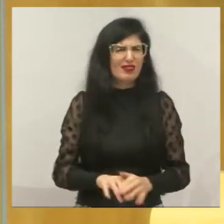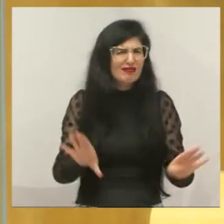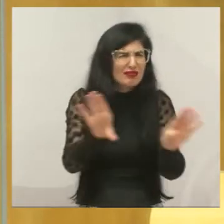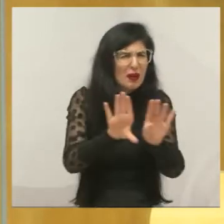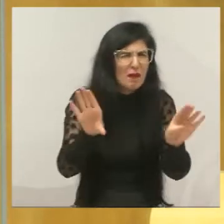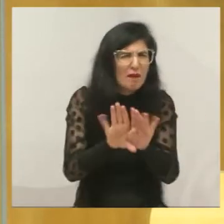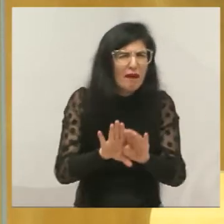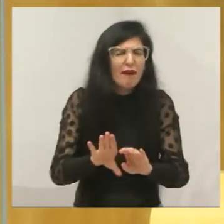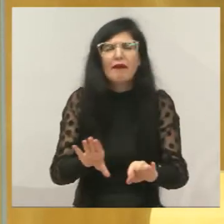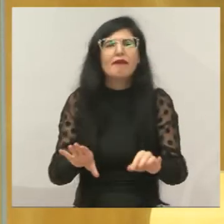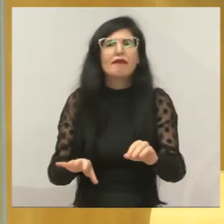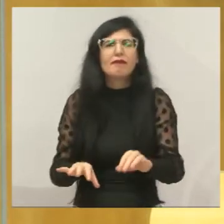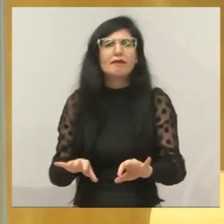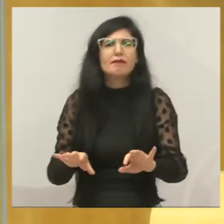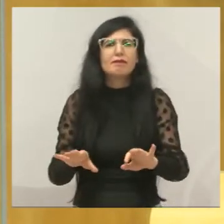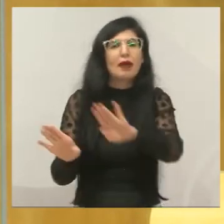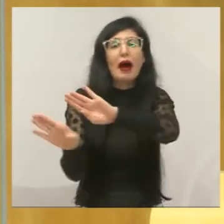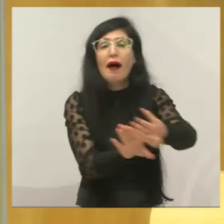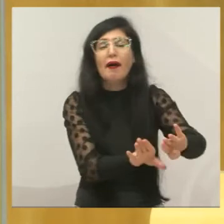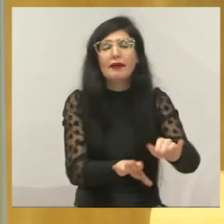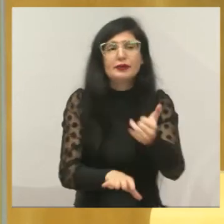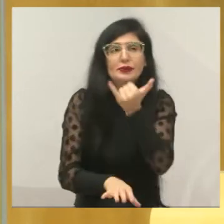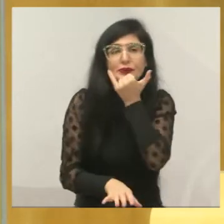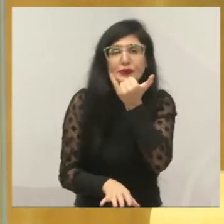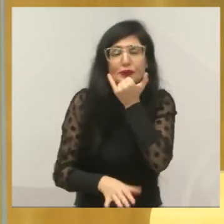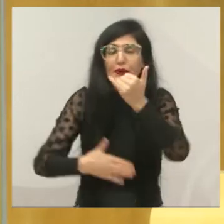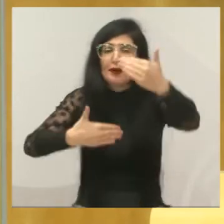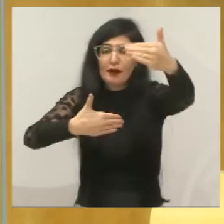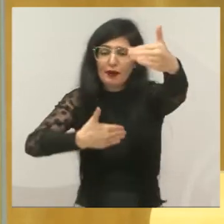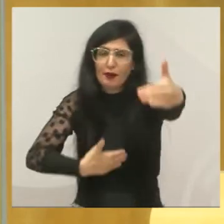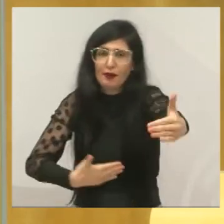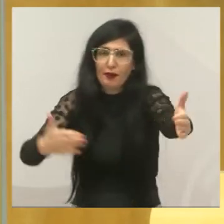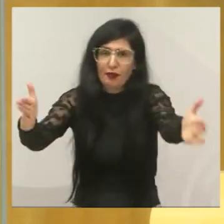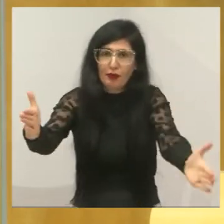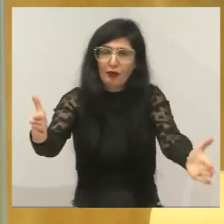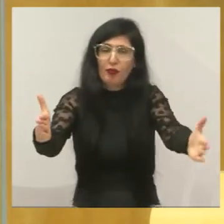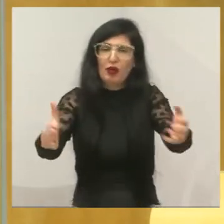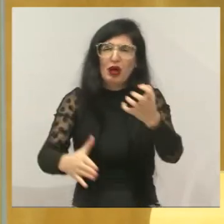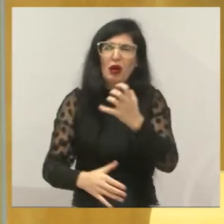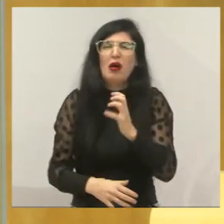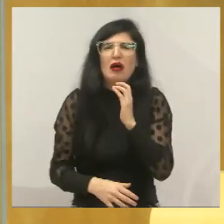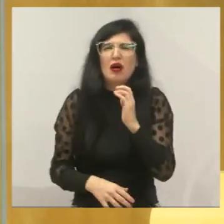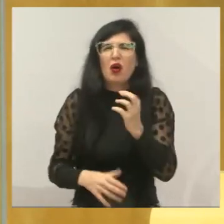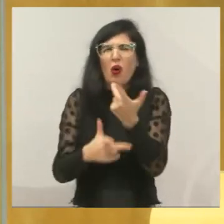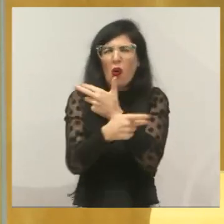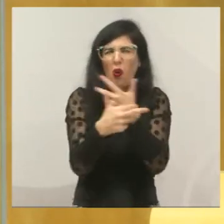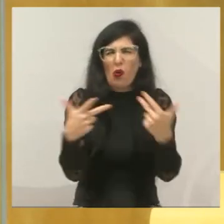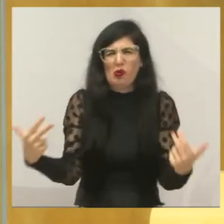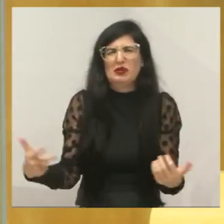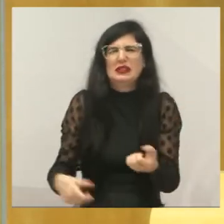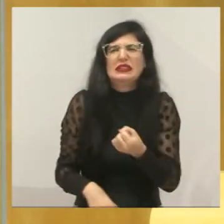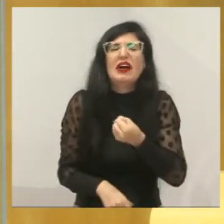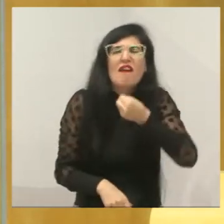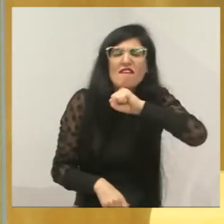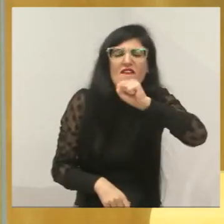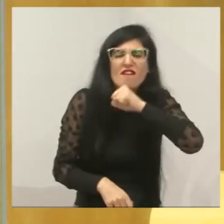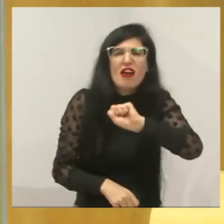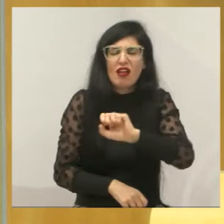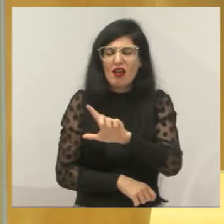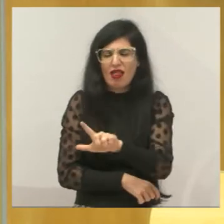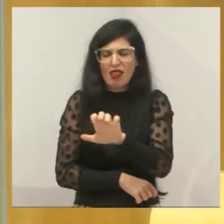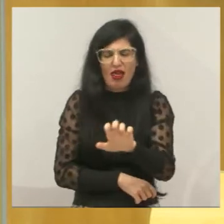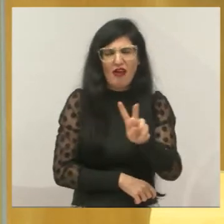que esse descarte tenha um tempo, um descarte correto dentro da área que é destinada, que é o leve.